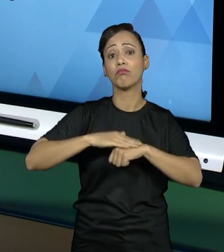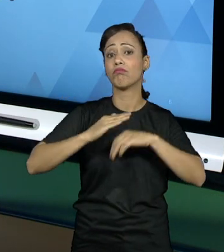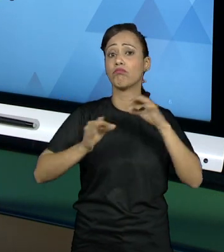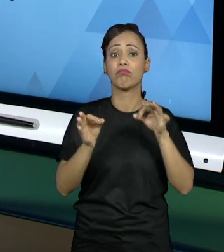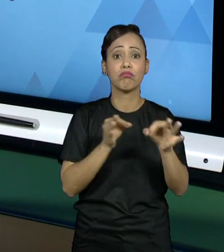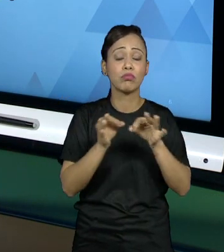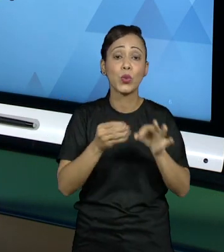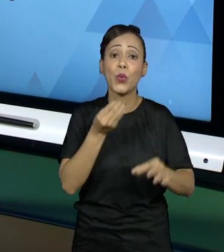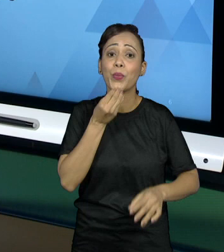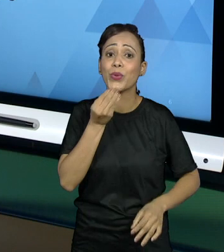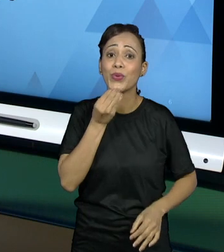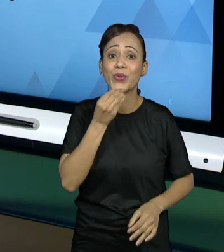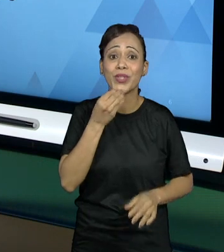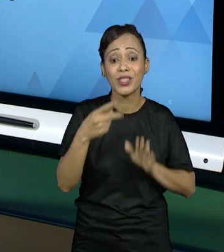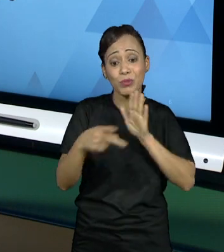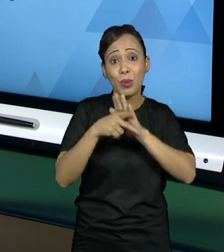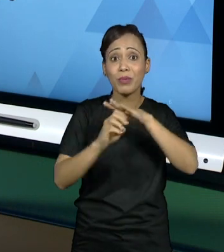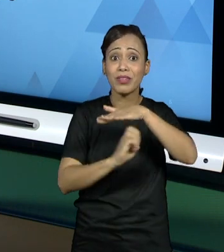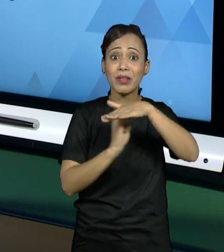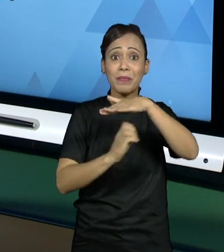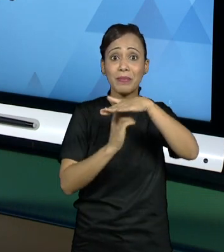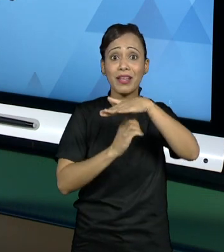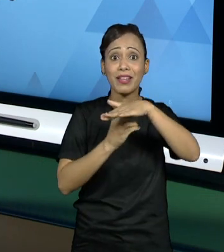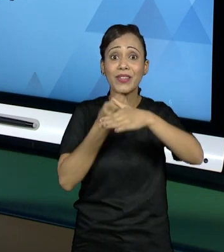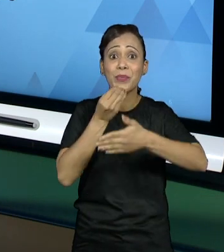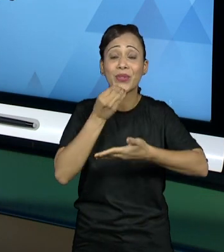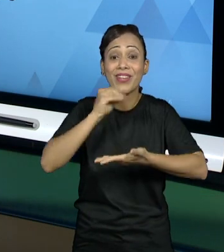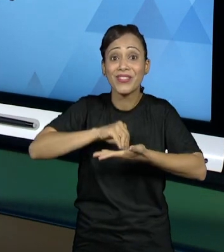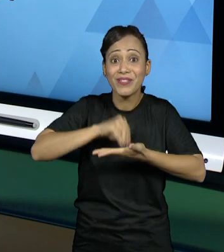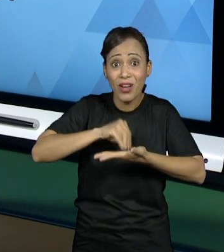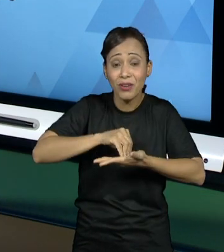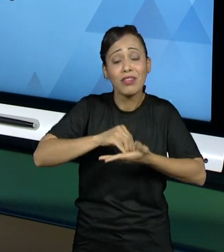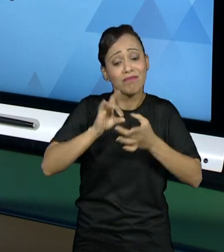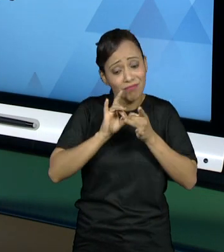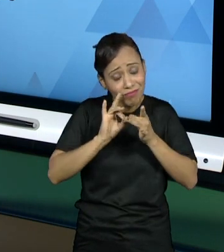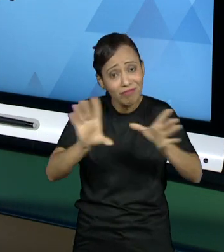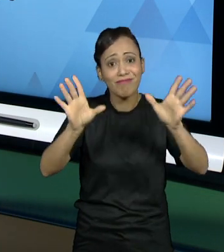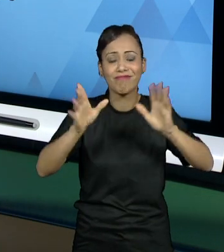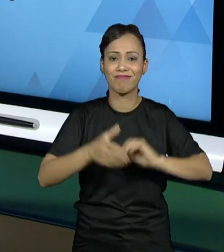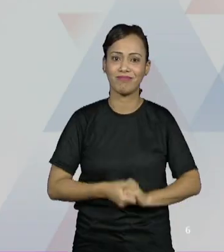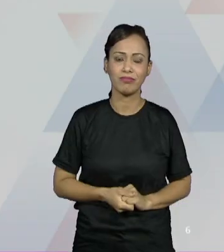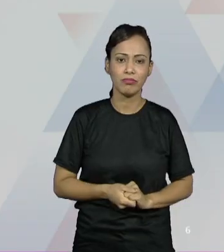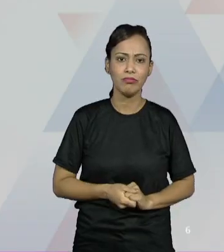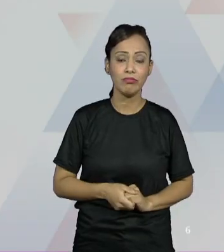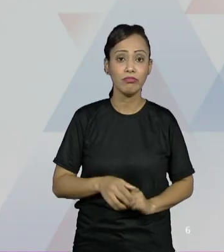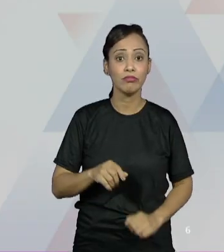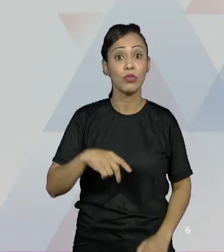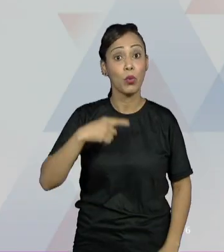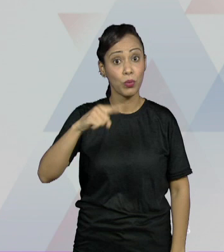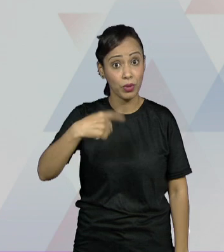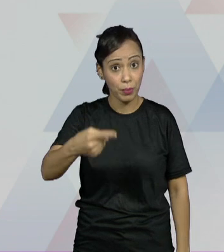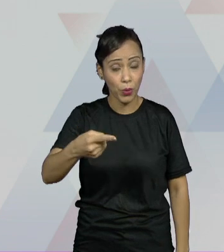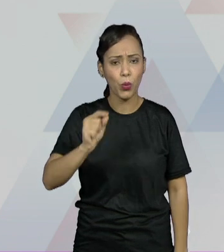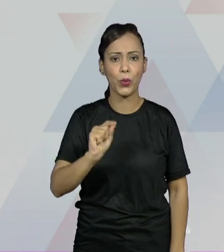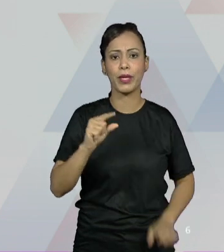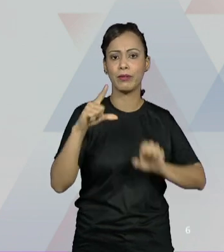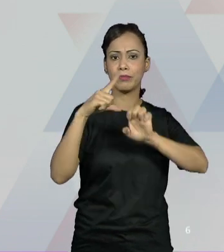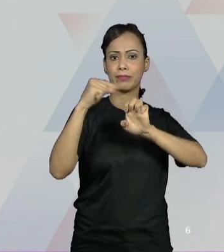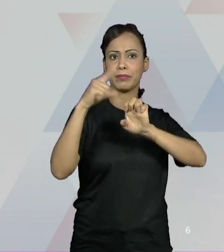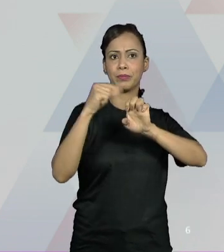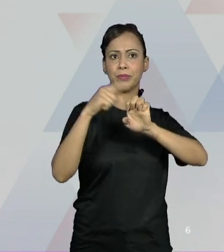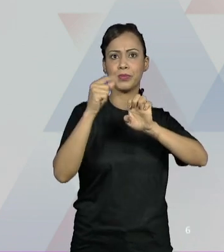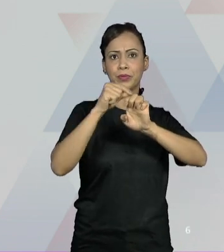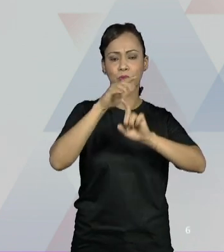uma oportunidade que a empresa ainda não aproveita. Uma outra etapa é o empreendedorismo social.